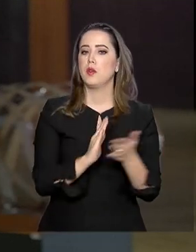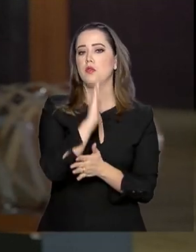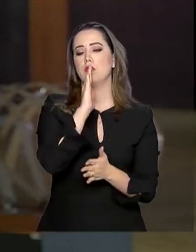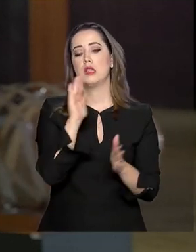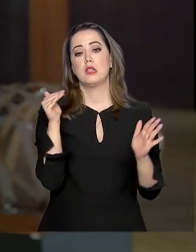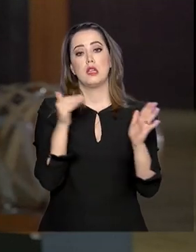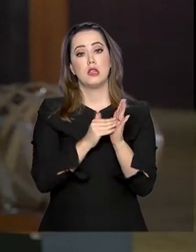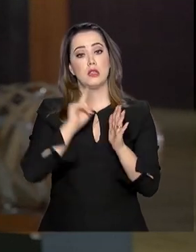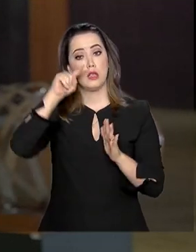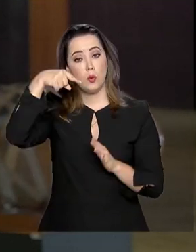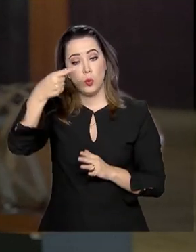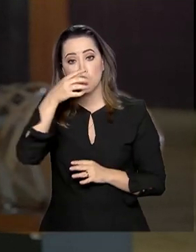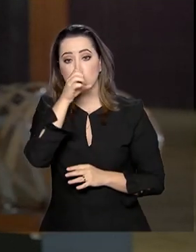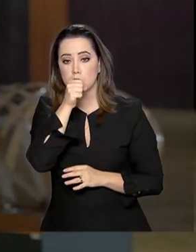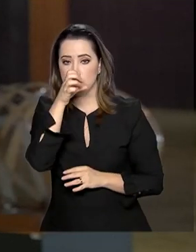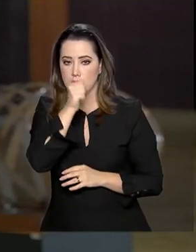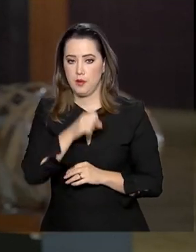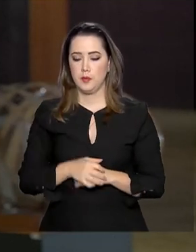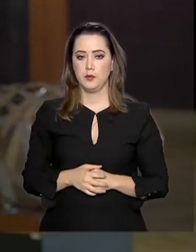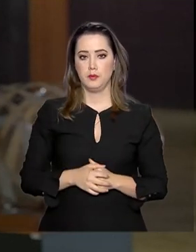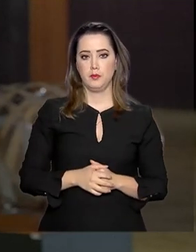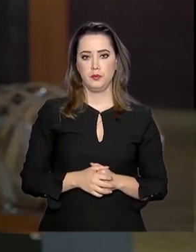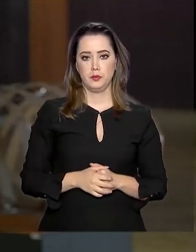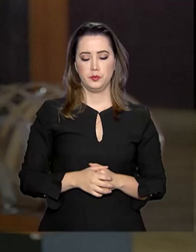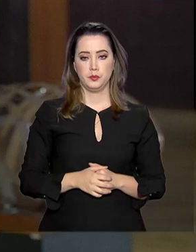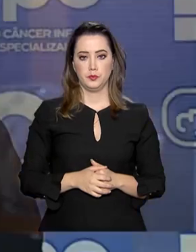até o próximo sábado. Vamos acompanhar.